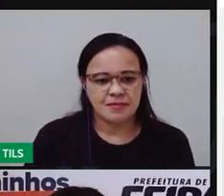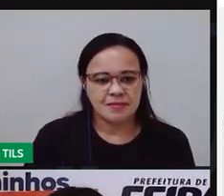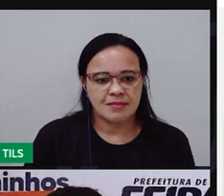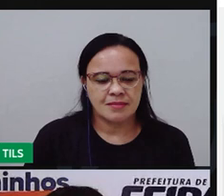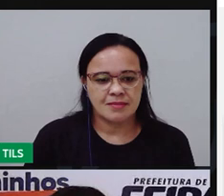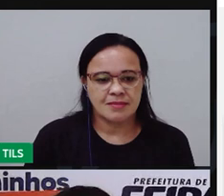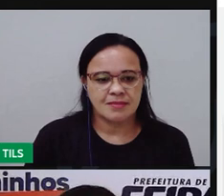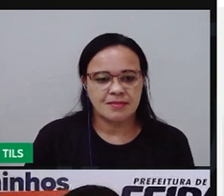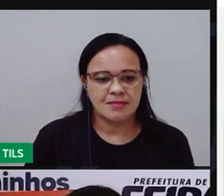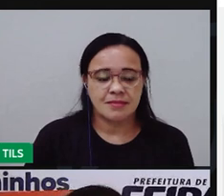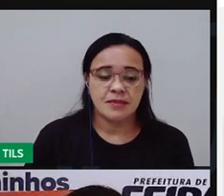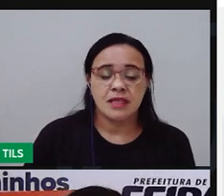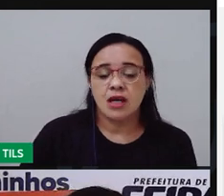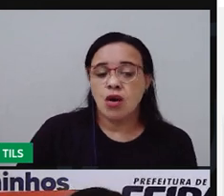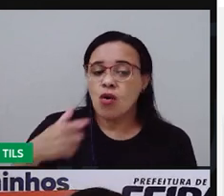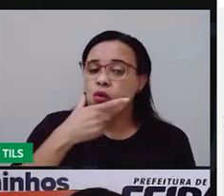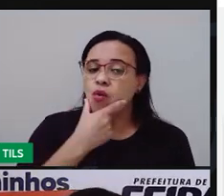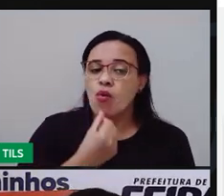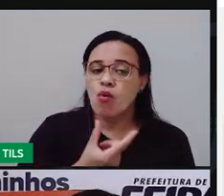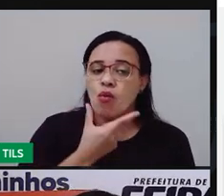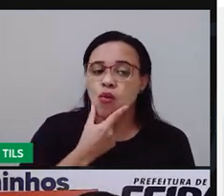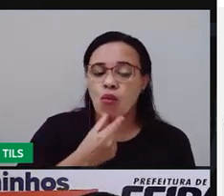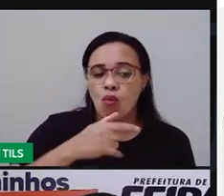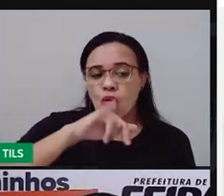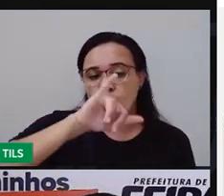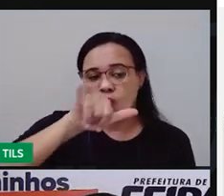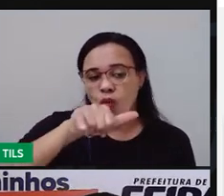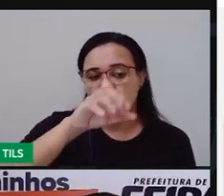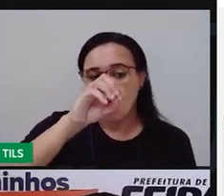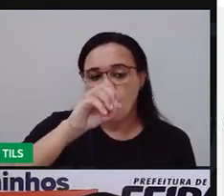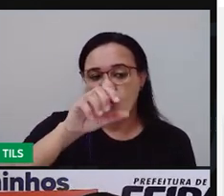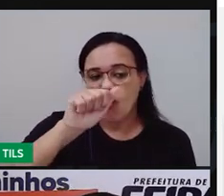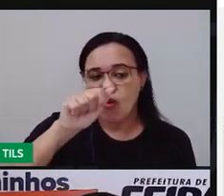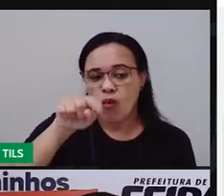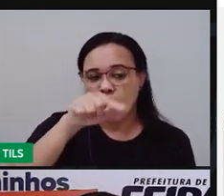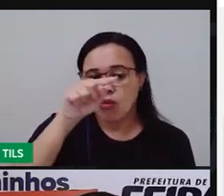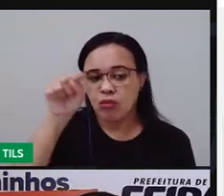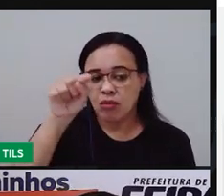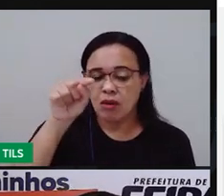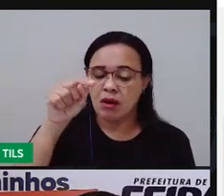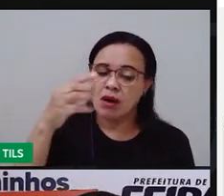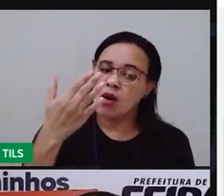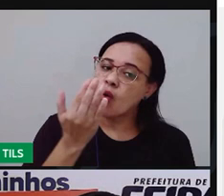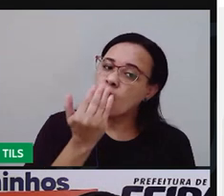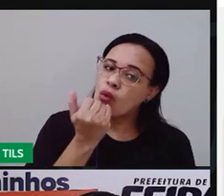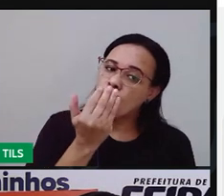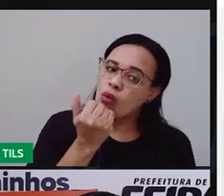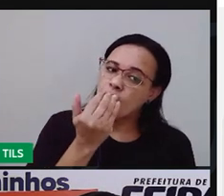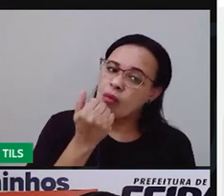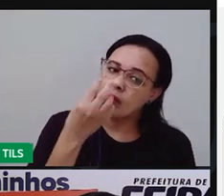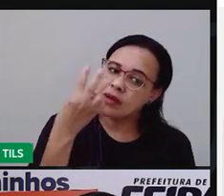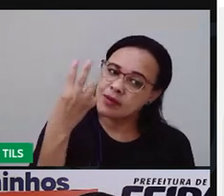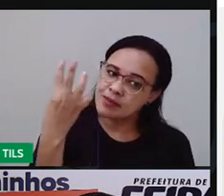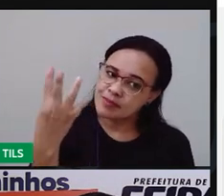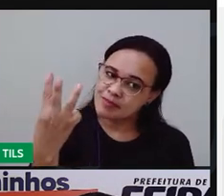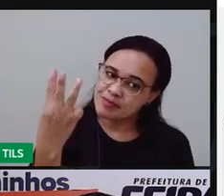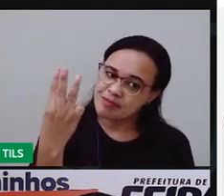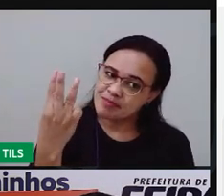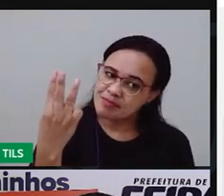Então, João comeu três jambos. Não foi isso? Então, vou colocar aqui o número três.